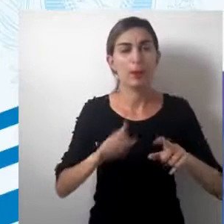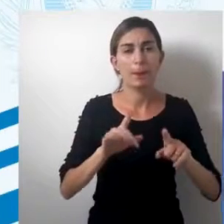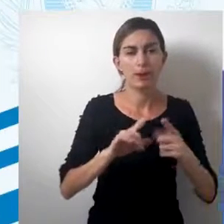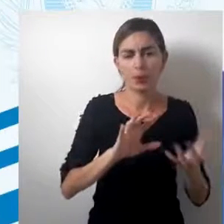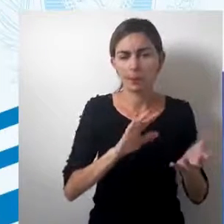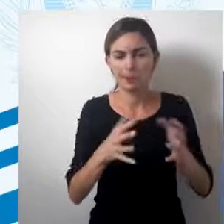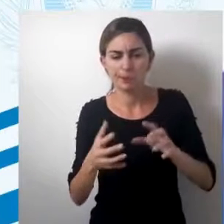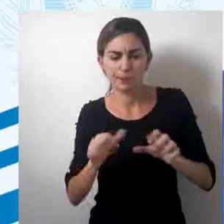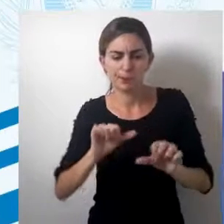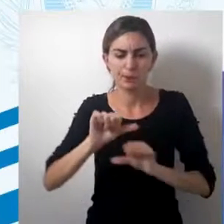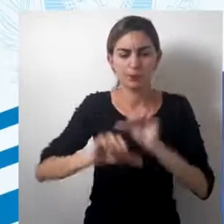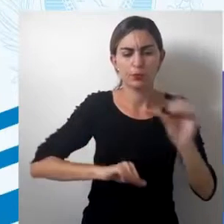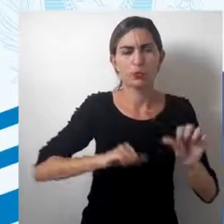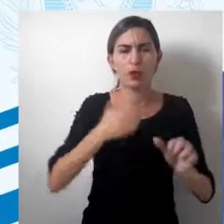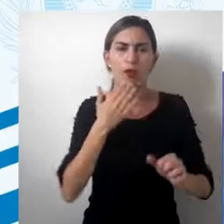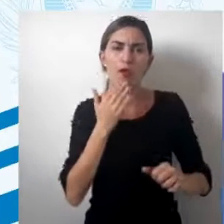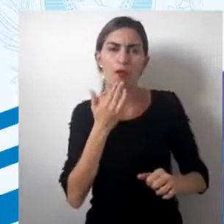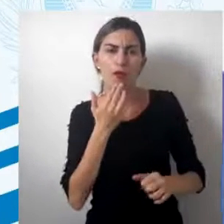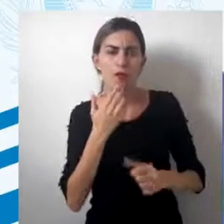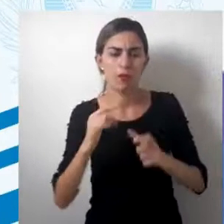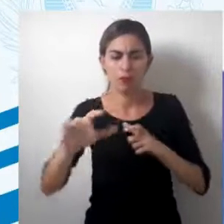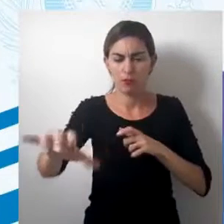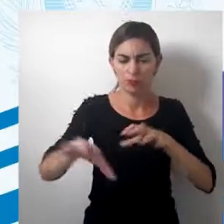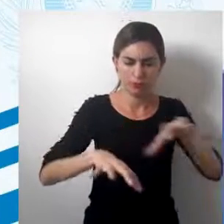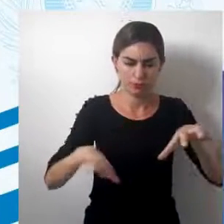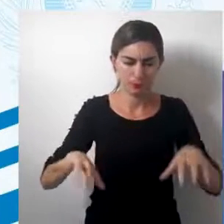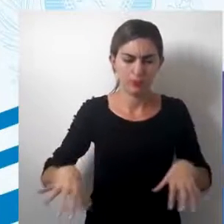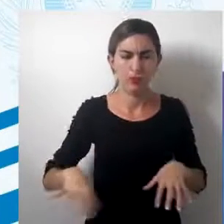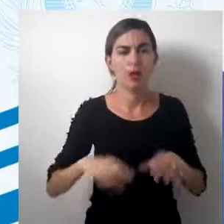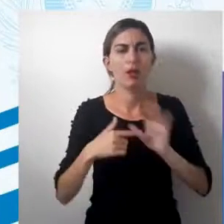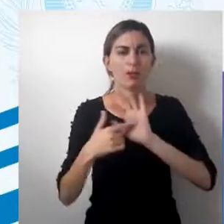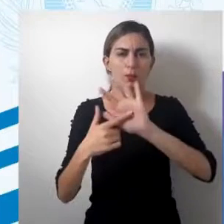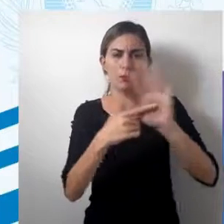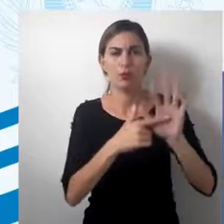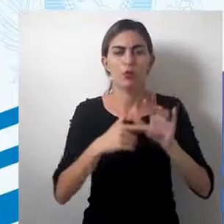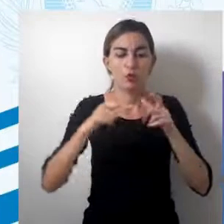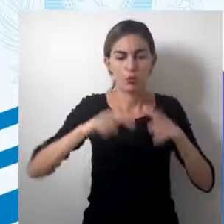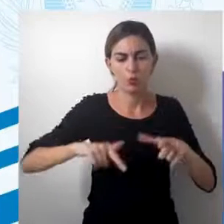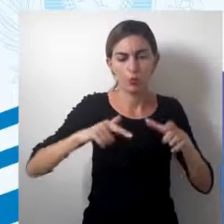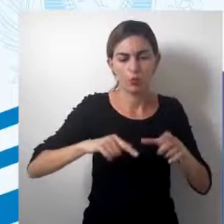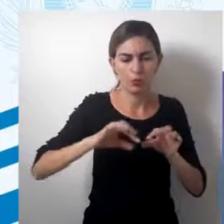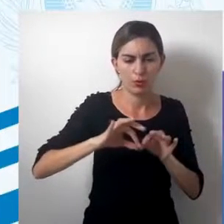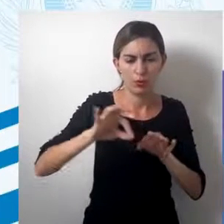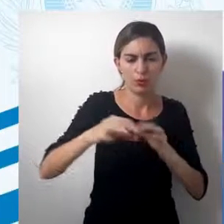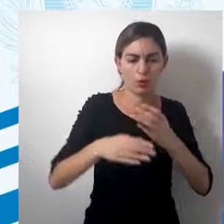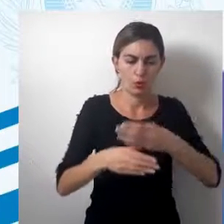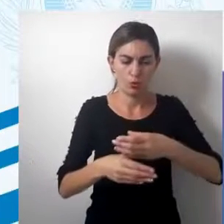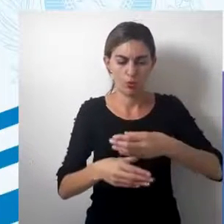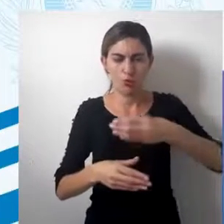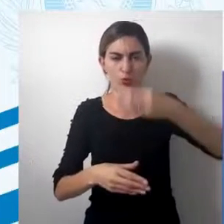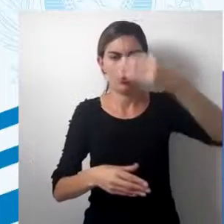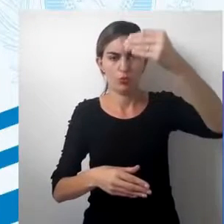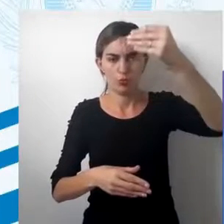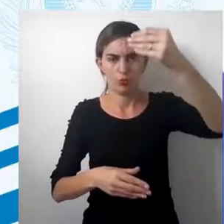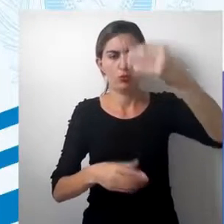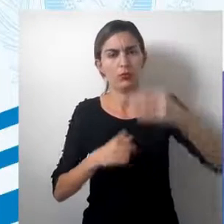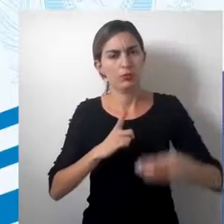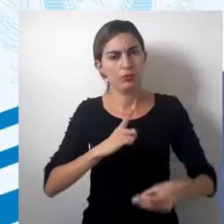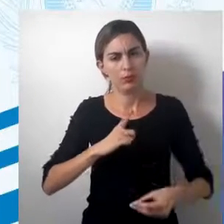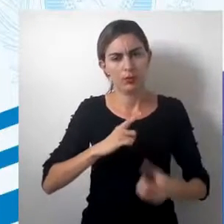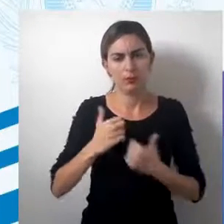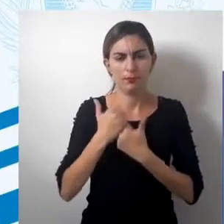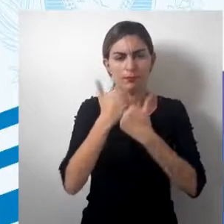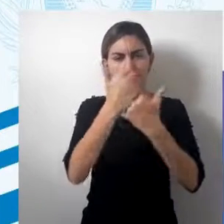a distorção de dimensões de área para área. Então, traz, onde ela tangencia, o cone tangencia, há uma